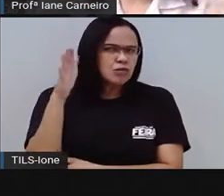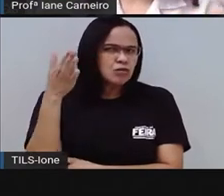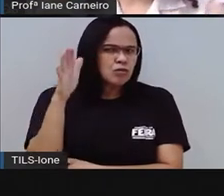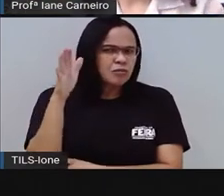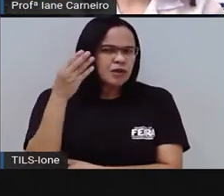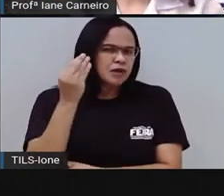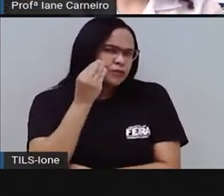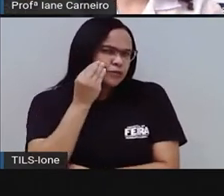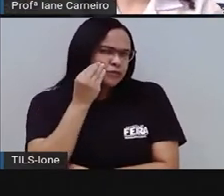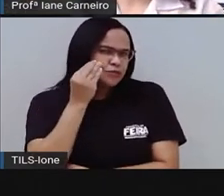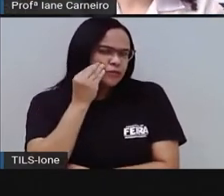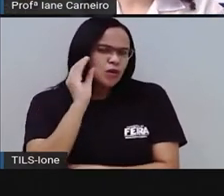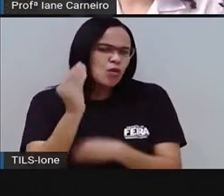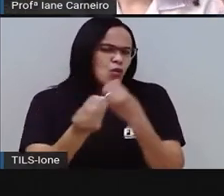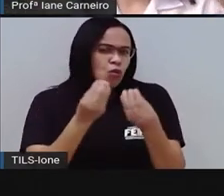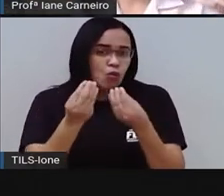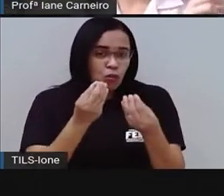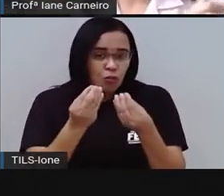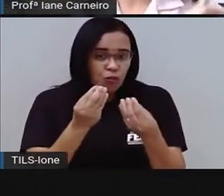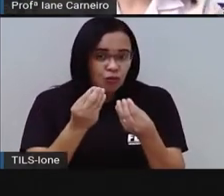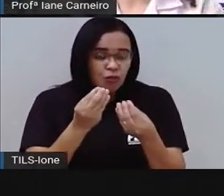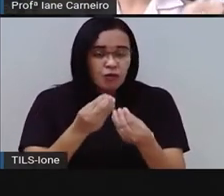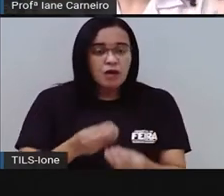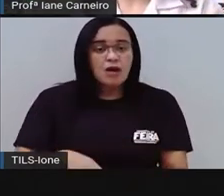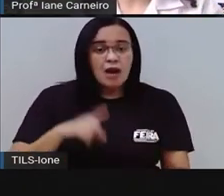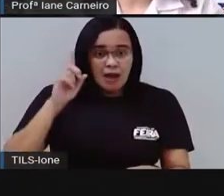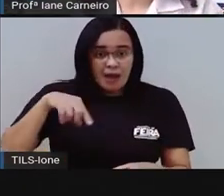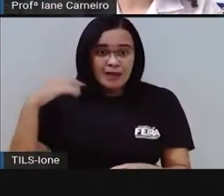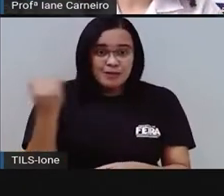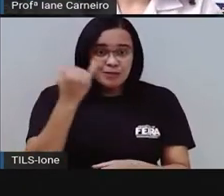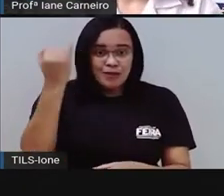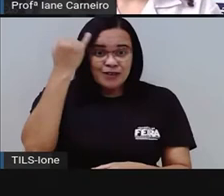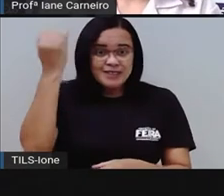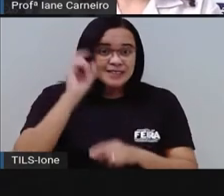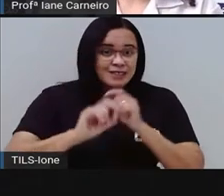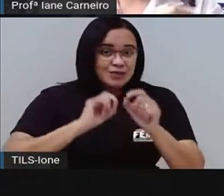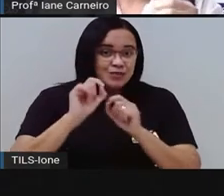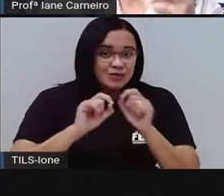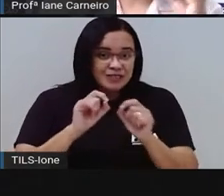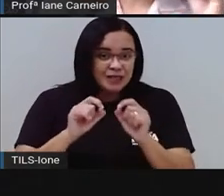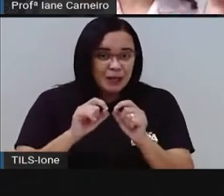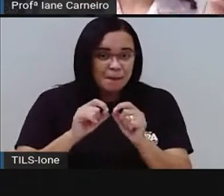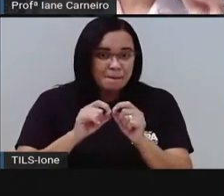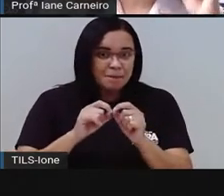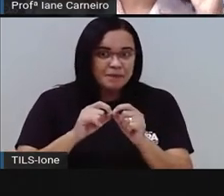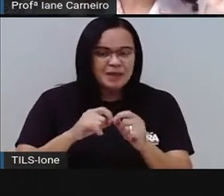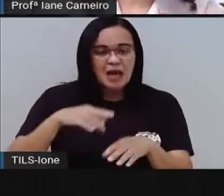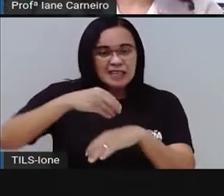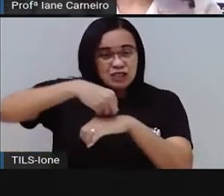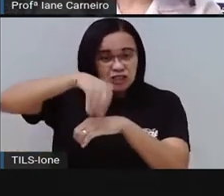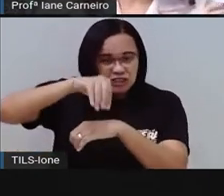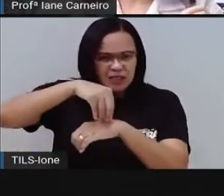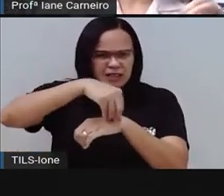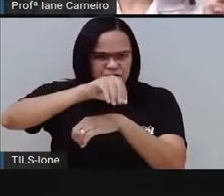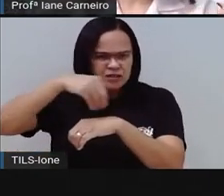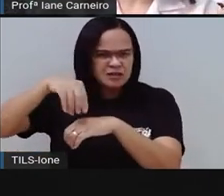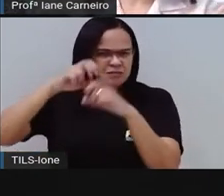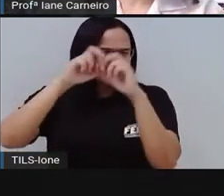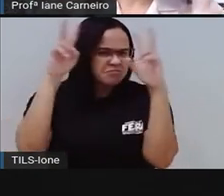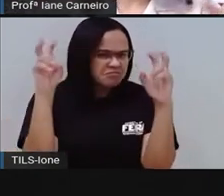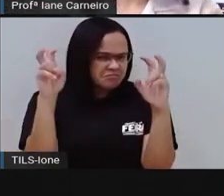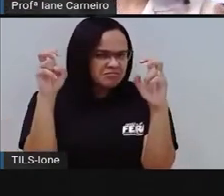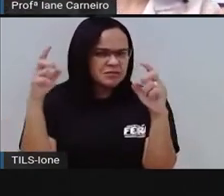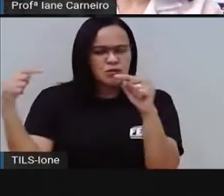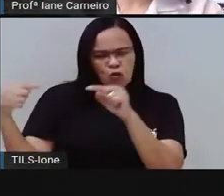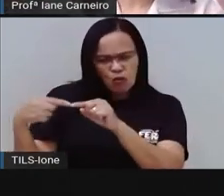for tentar responder uma adivinha, é bom, é interessante que a gente busque alguma pista sobre o tema daquela adivinha,